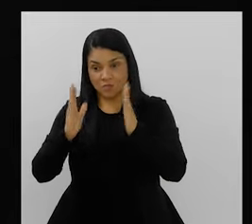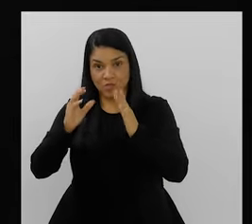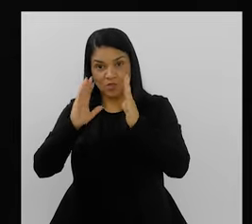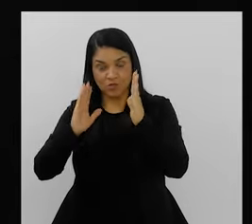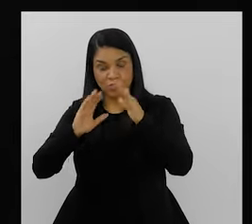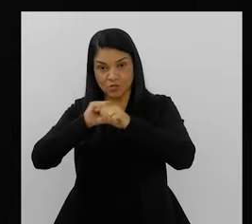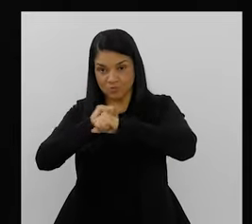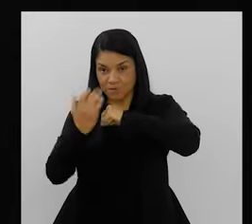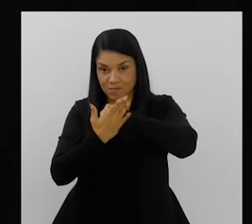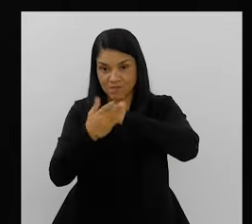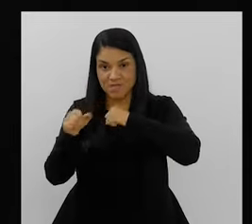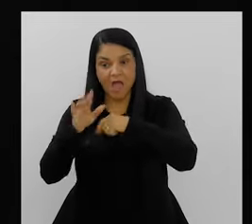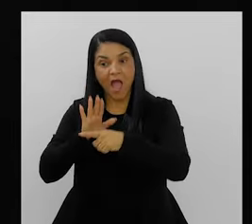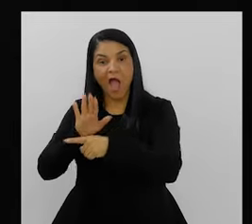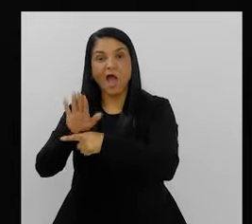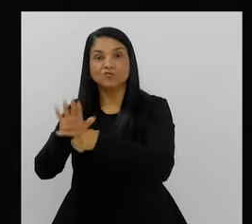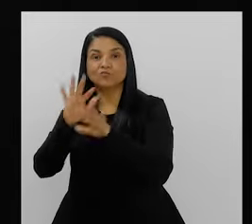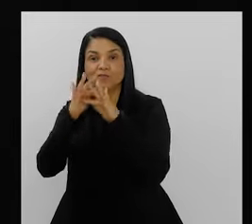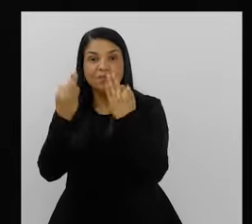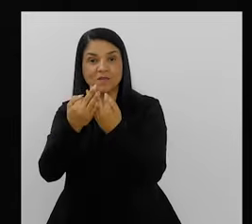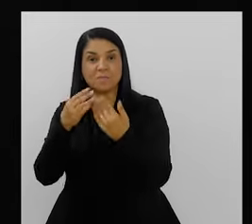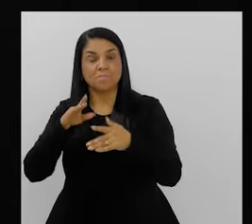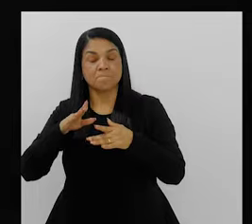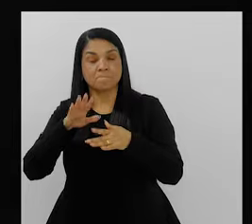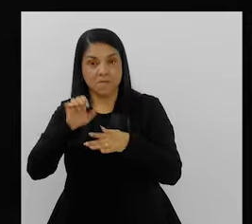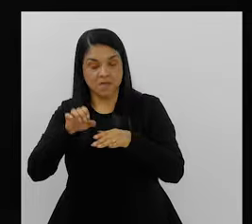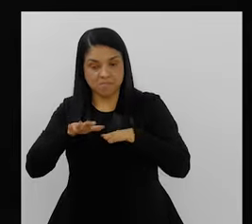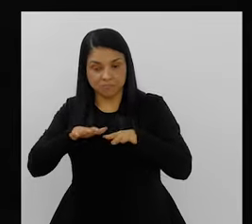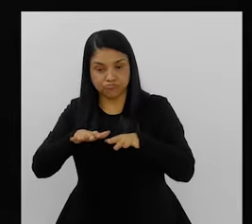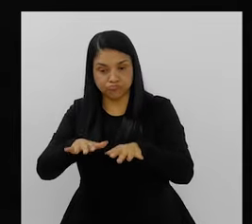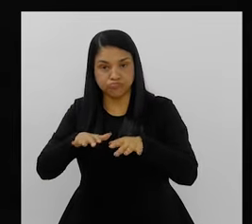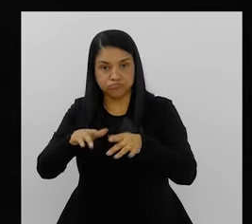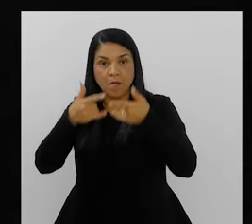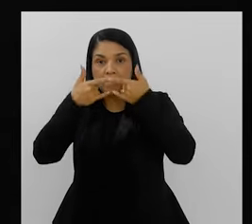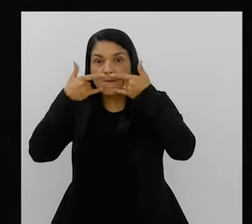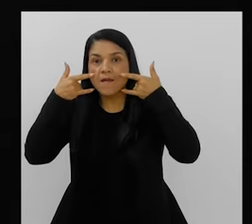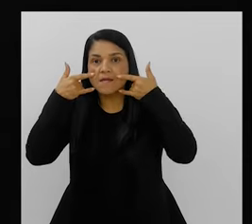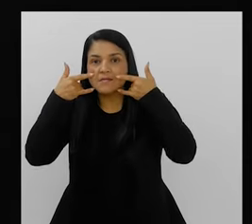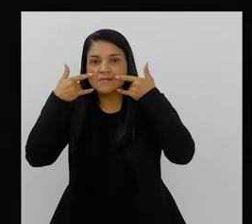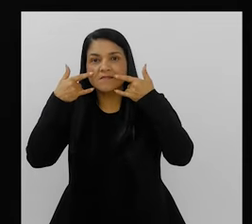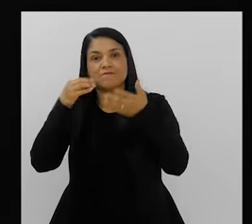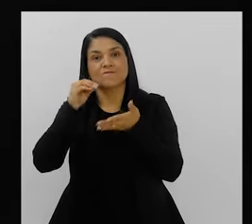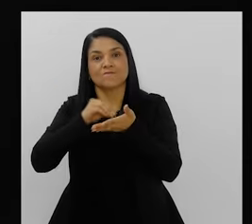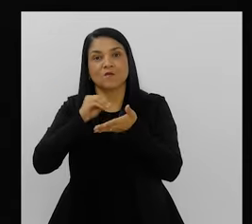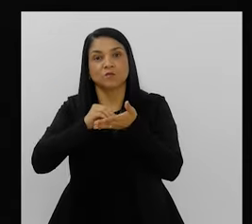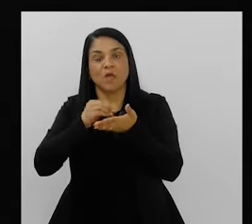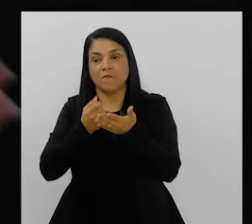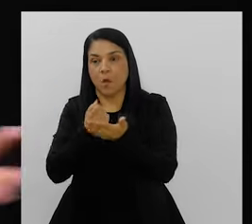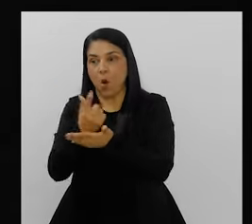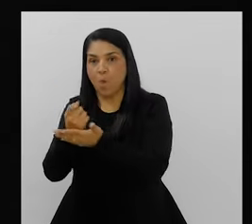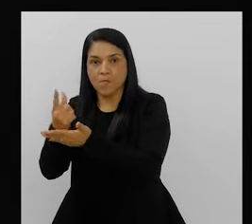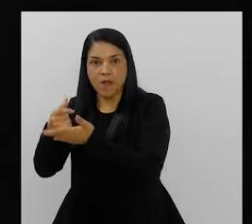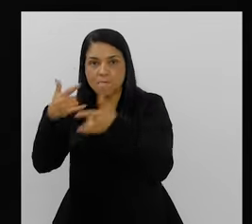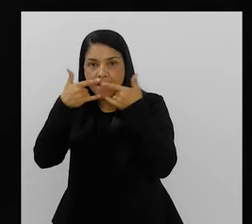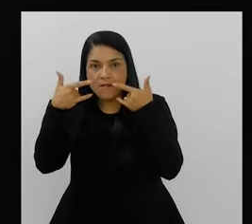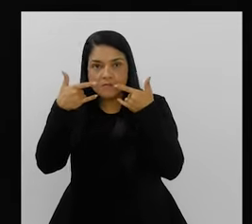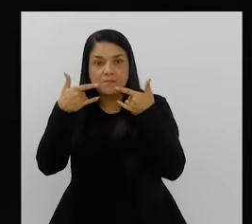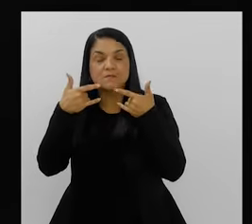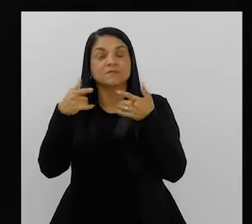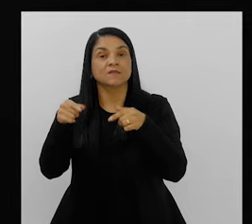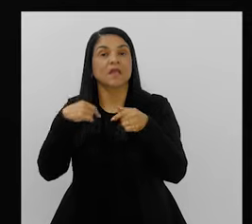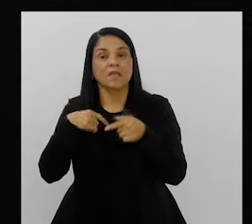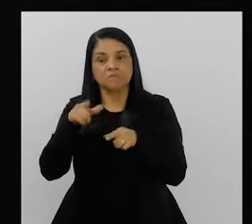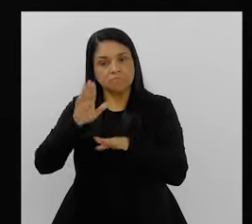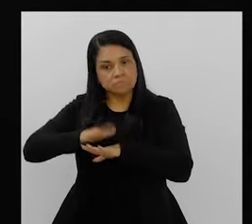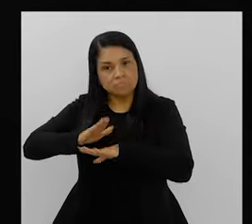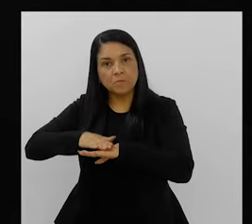a gente notou que a gente ajudou as famílias porque as mães estavam todas fazendo máscara. Então, como estava faltando máscara no mercado, elas